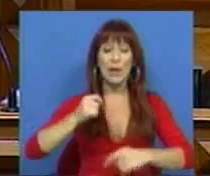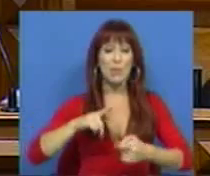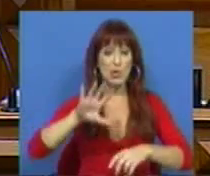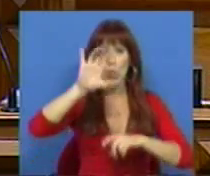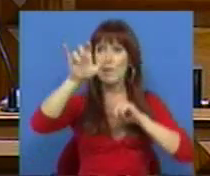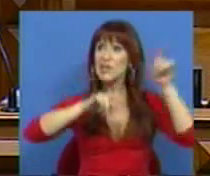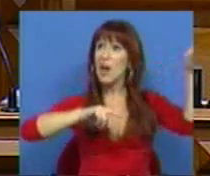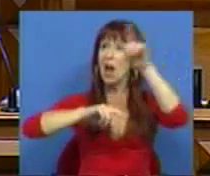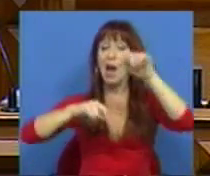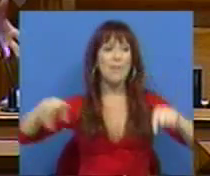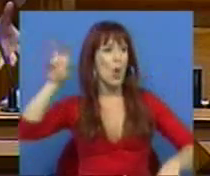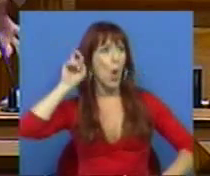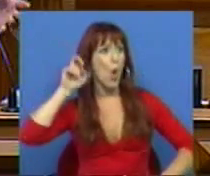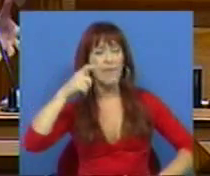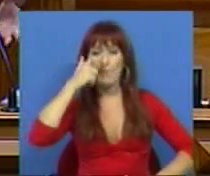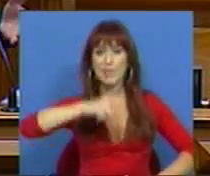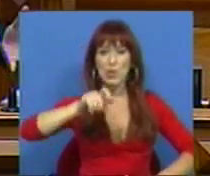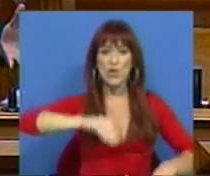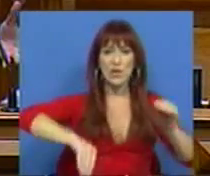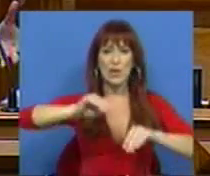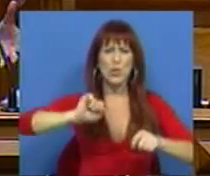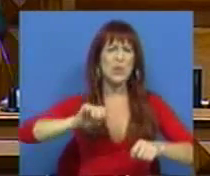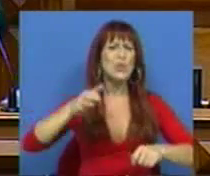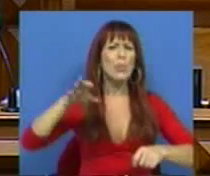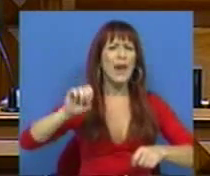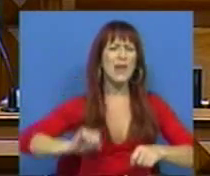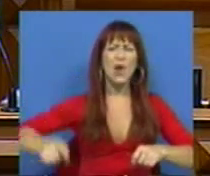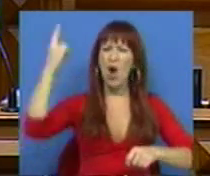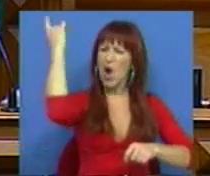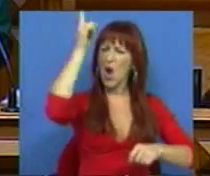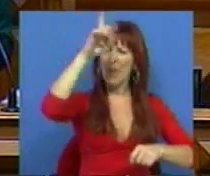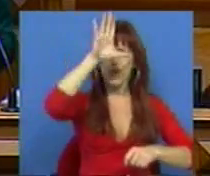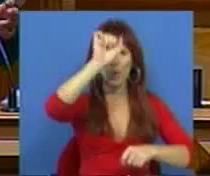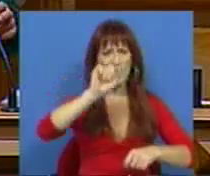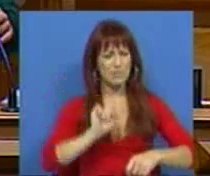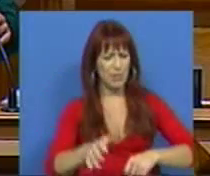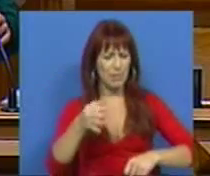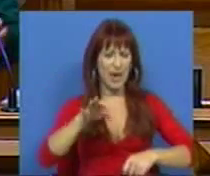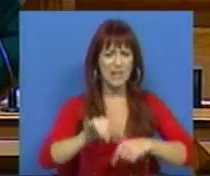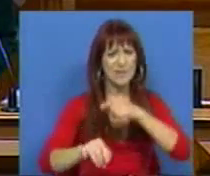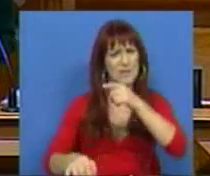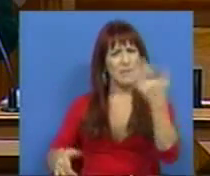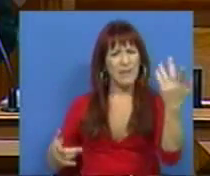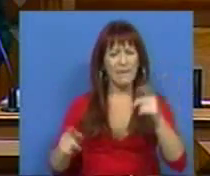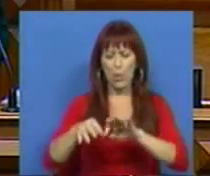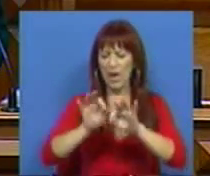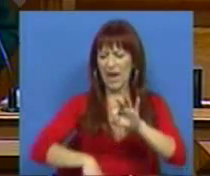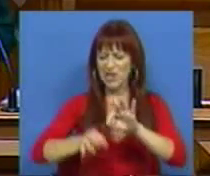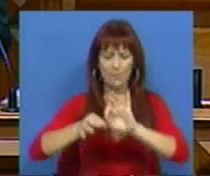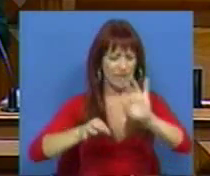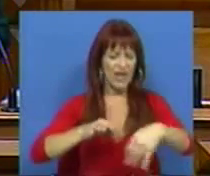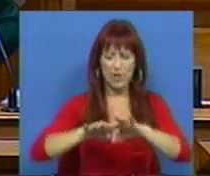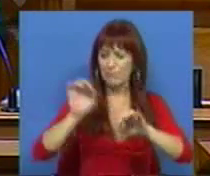pelo país vamos ouvindo os eleitores do Partido Socialista acusando o Governo do Partido Socialista de rasgar